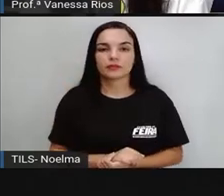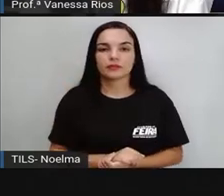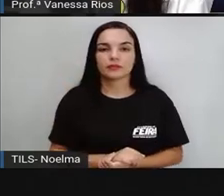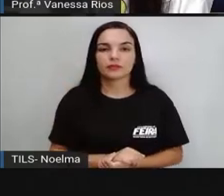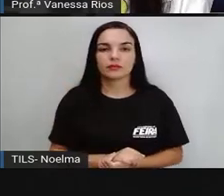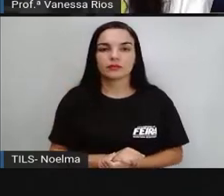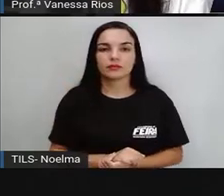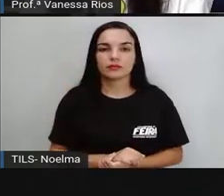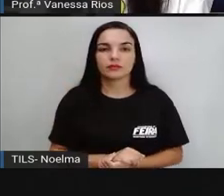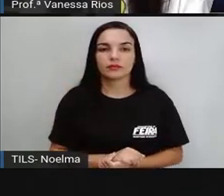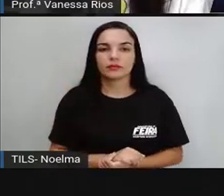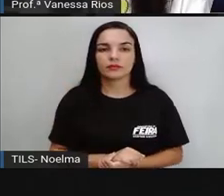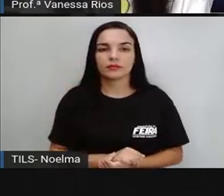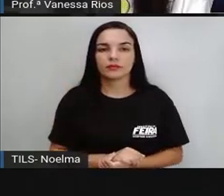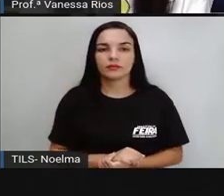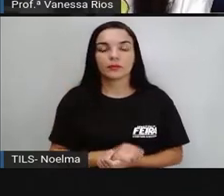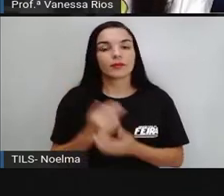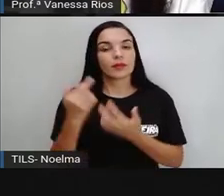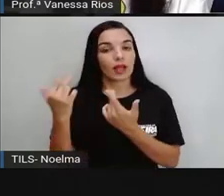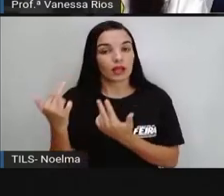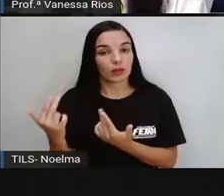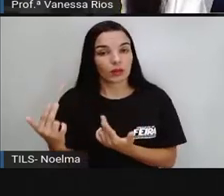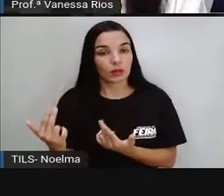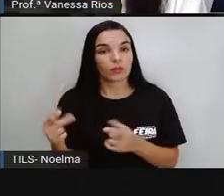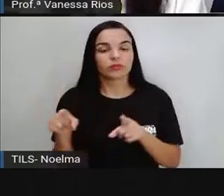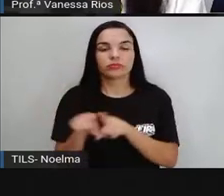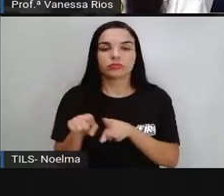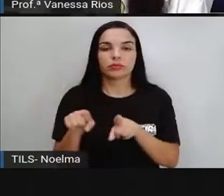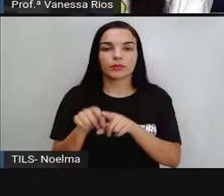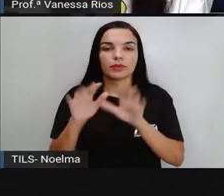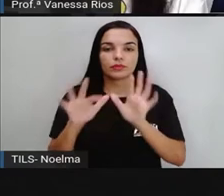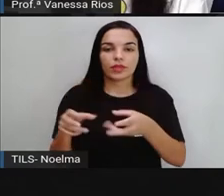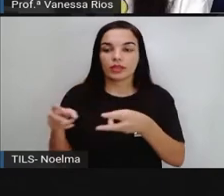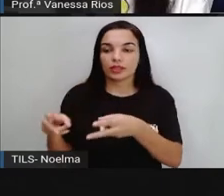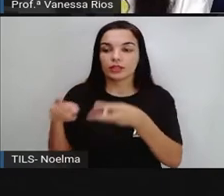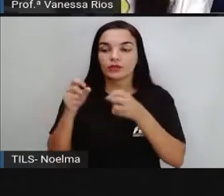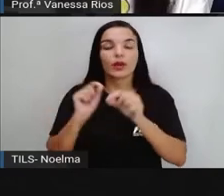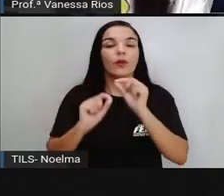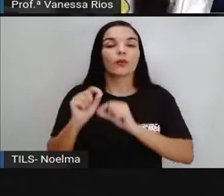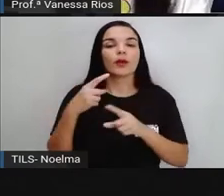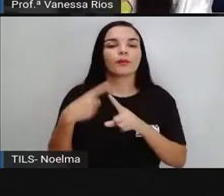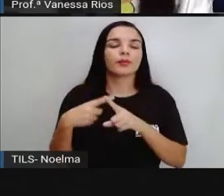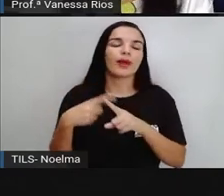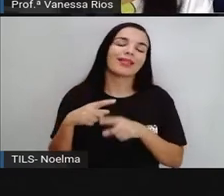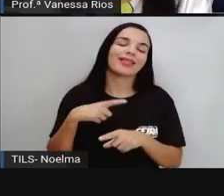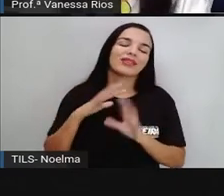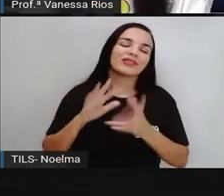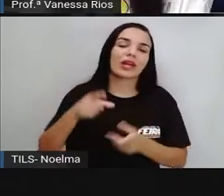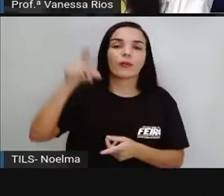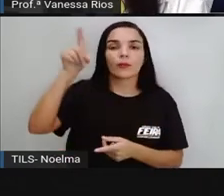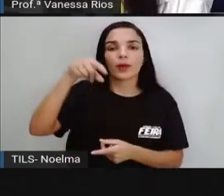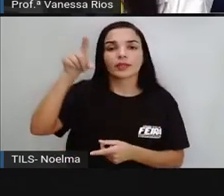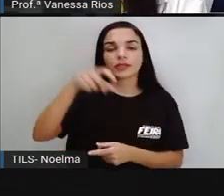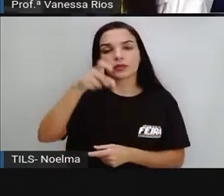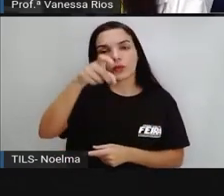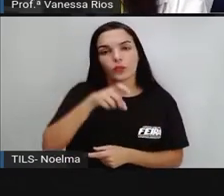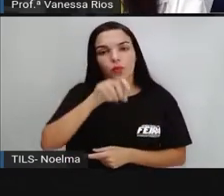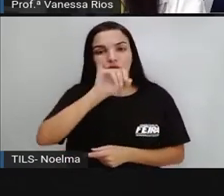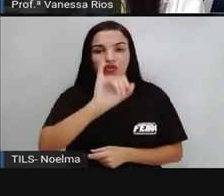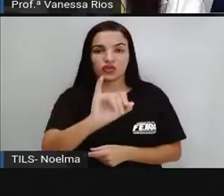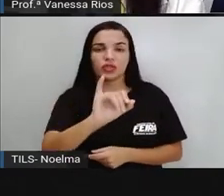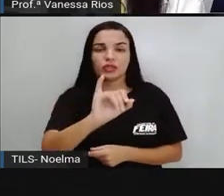Paroxítona. E aí da mesma forma a gente já identifica pelo próprio acento agudo que a sílaba